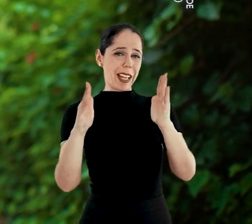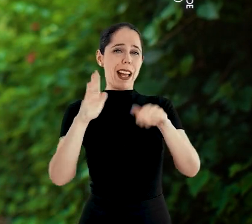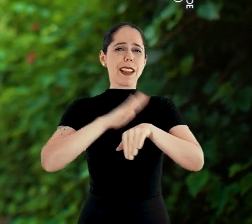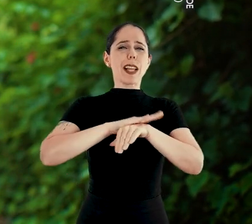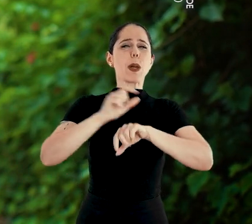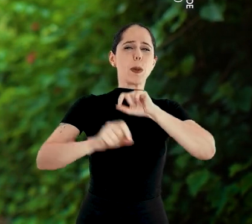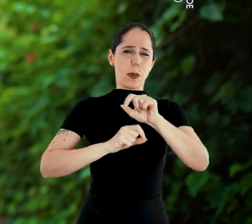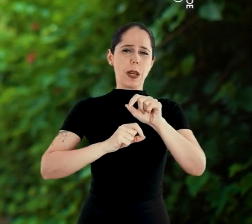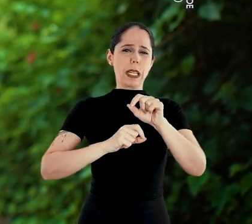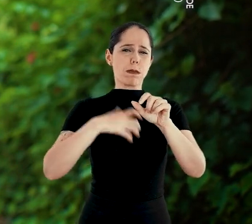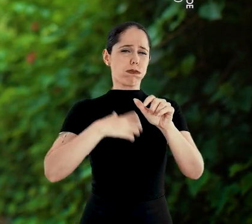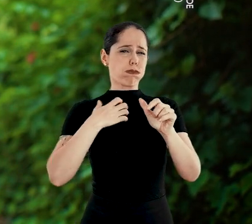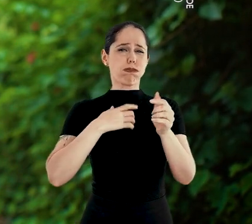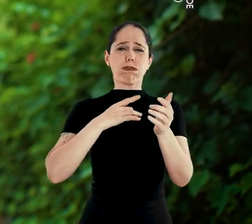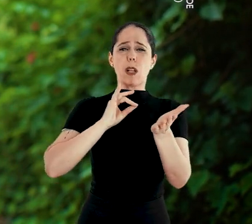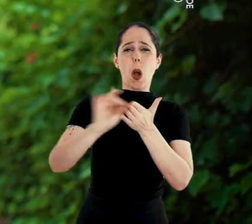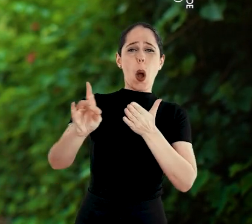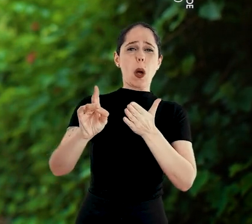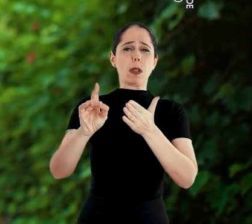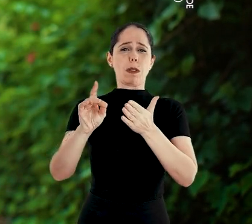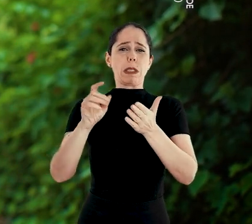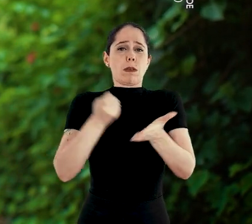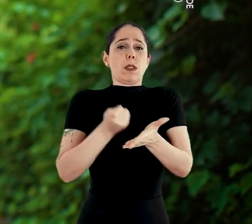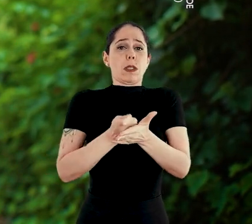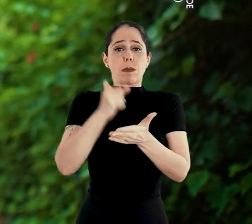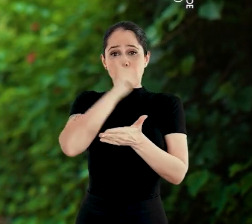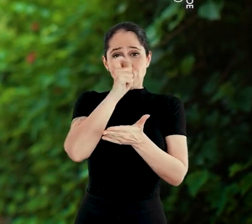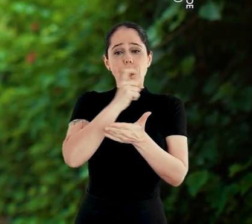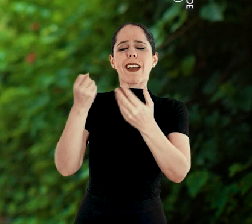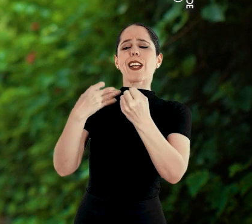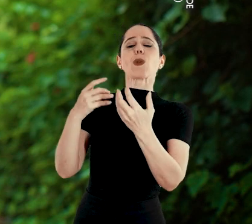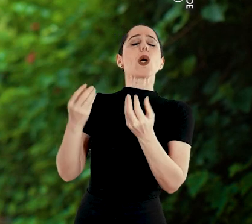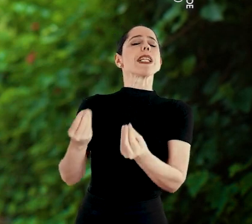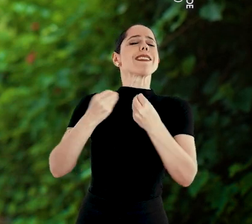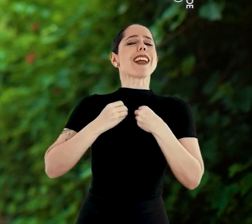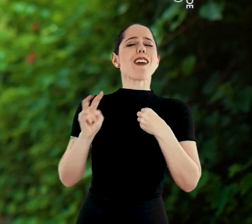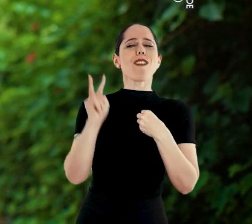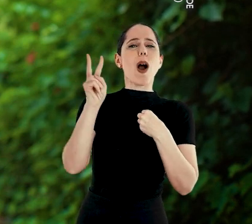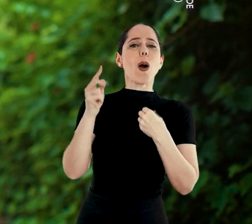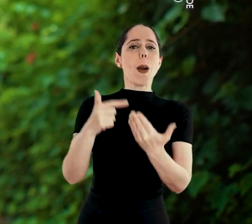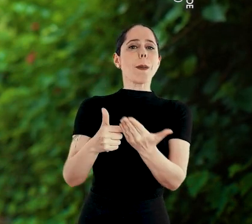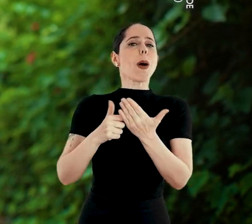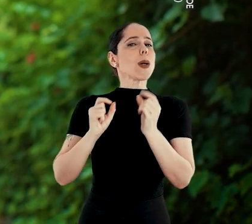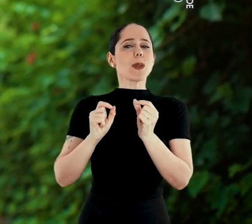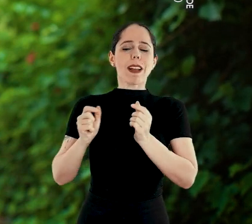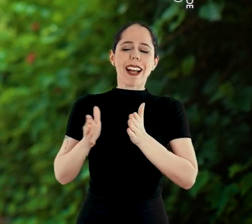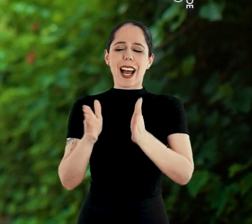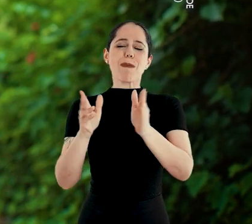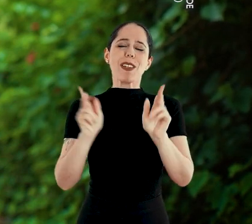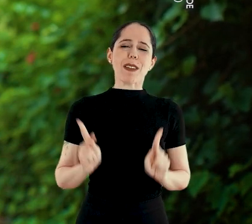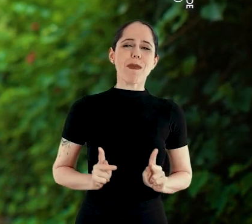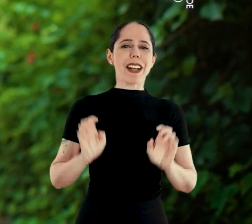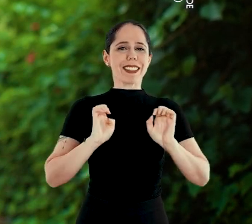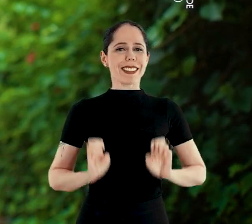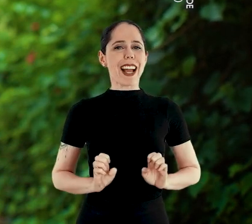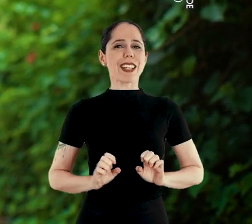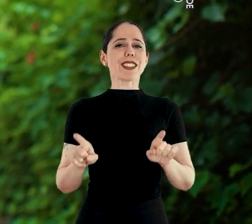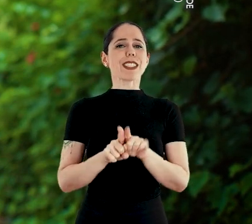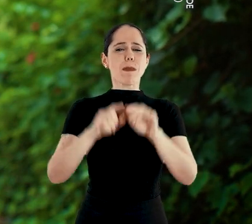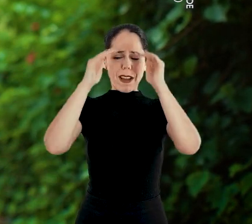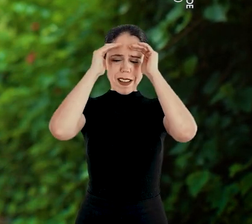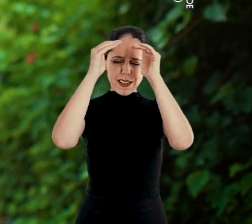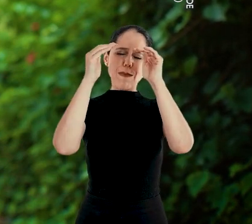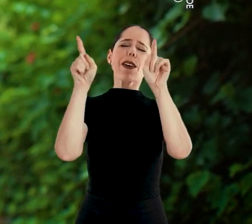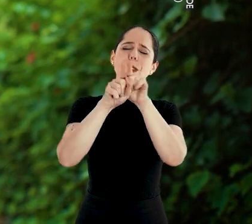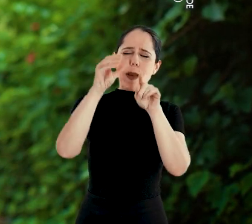ódio, intolerância, mentiras, a educação nos transmite valores, nos mostra o caminho da paz, da ética, do respeito